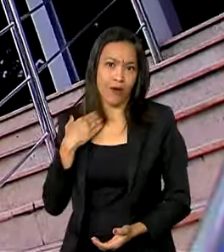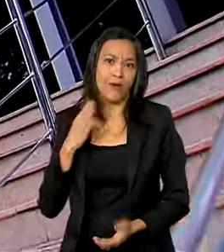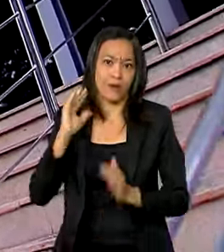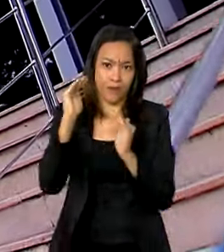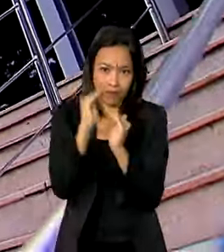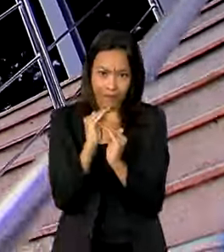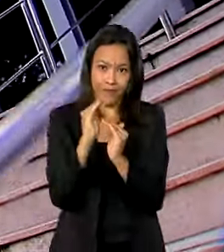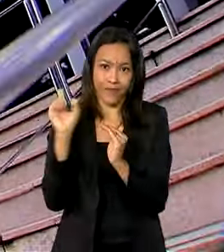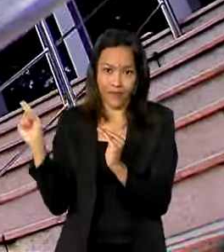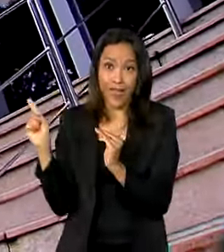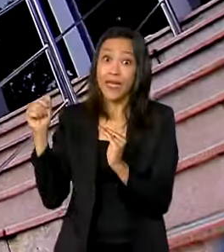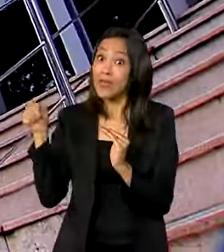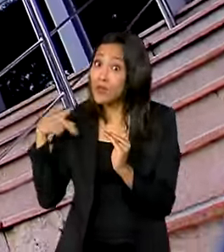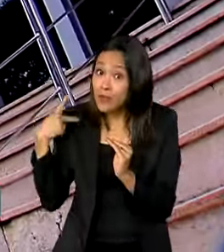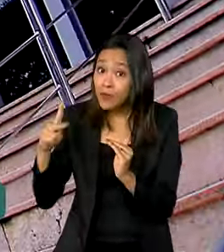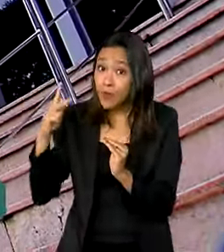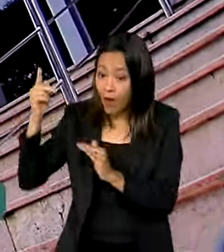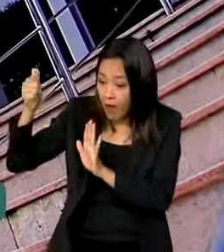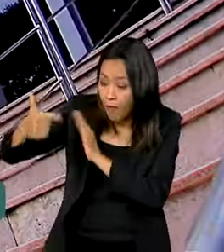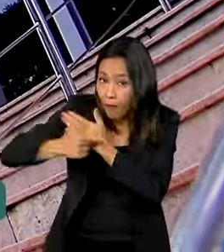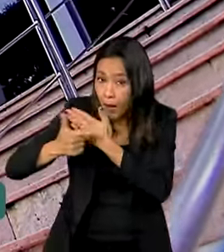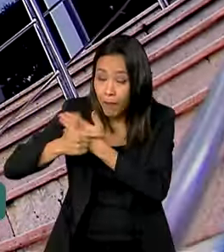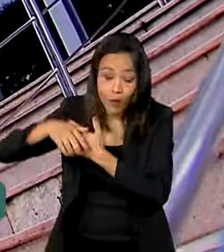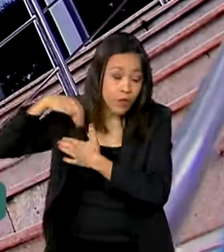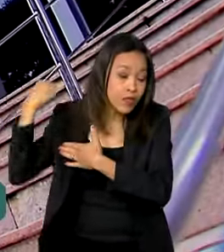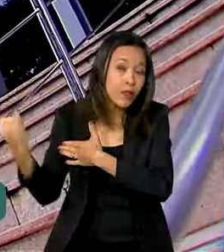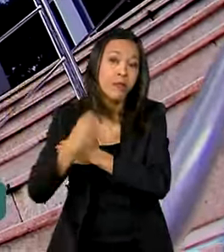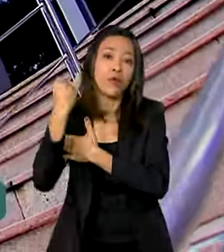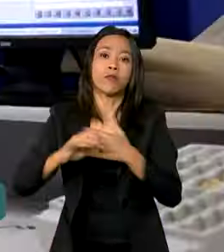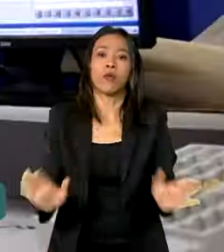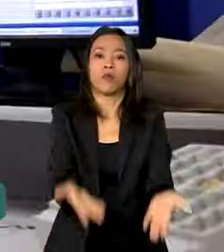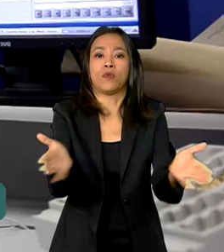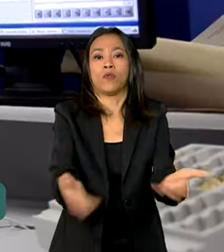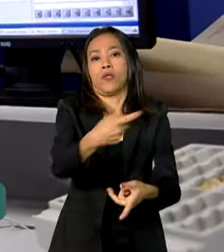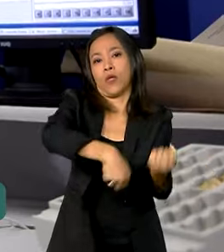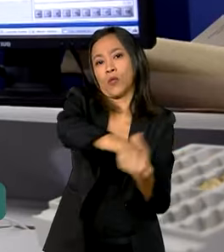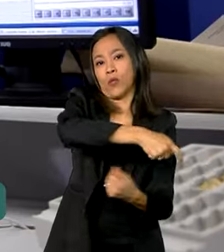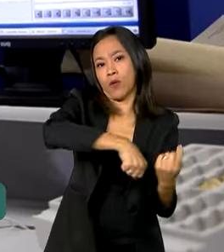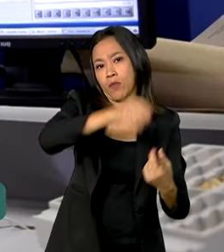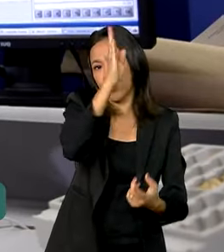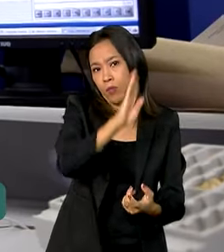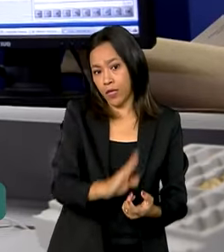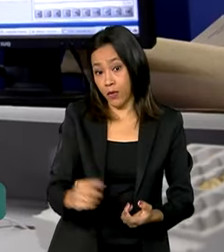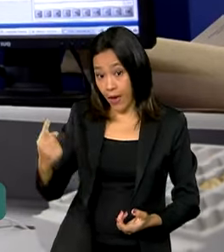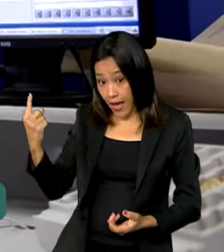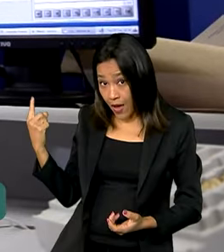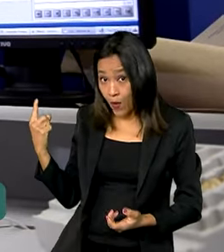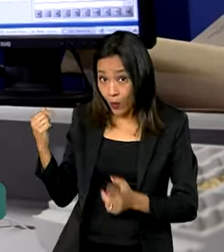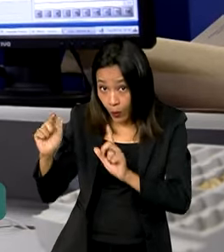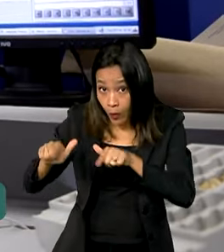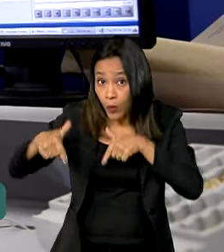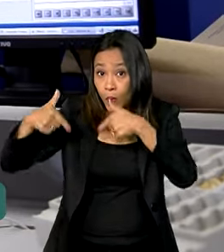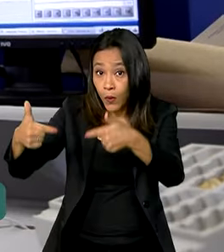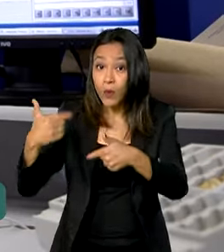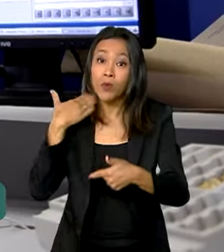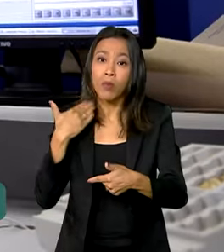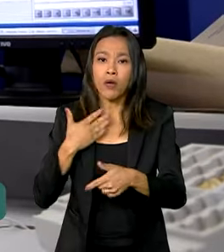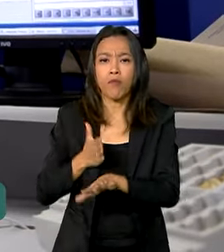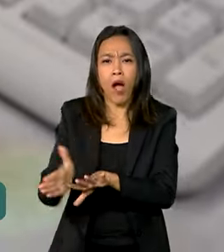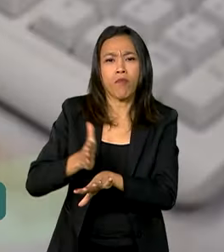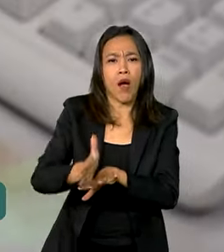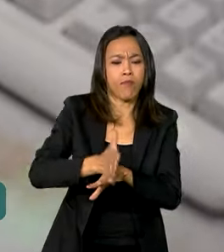essencial ao longo da história para a economia brasileira. A atuação do BB se dá em várias